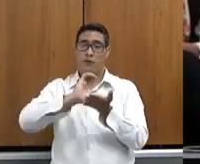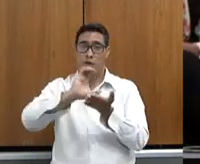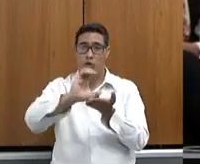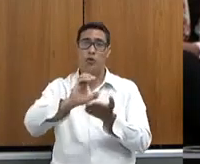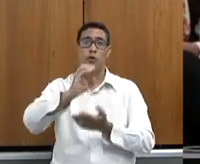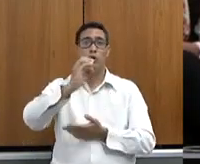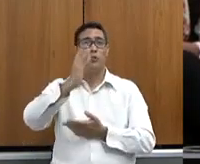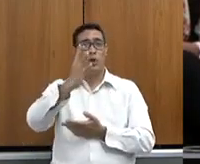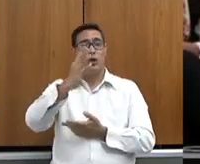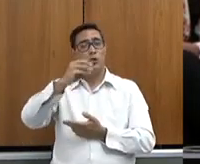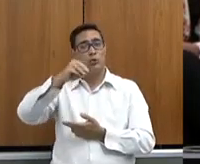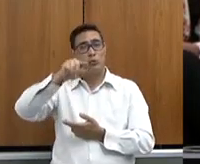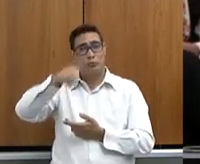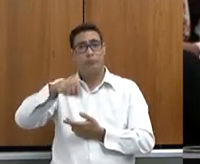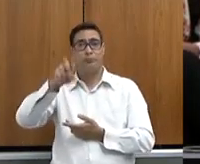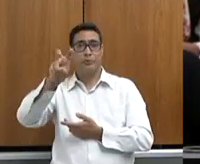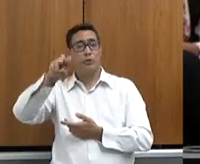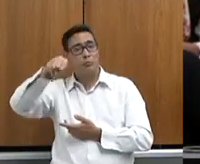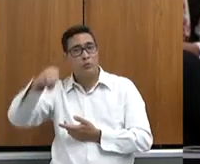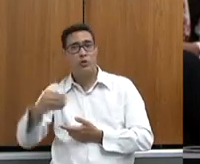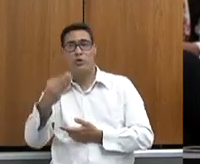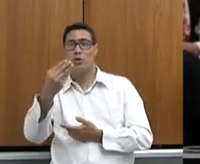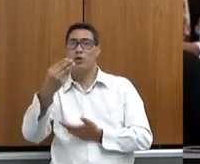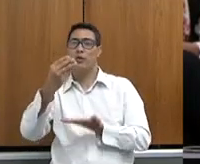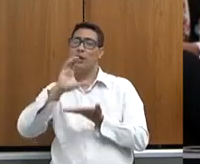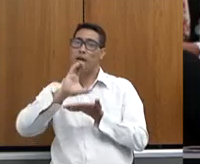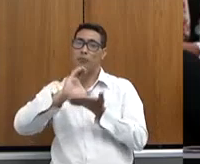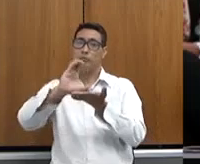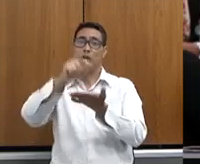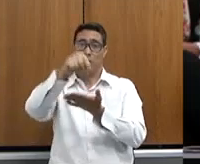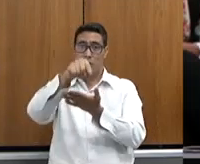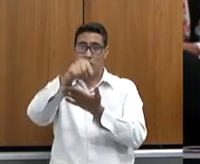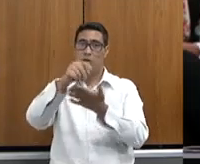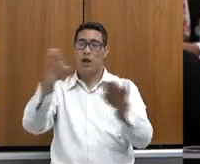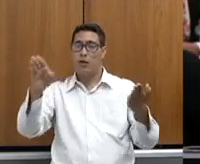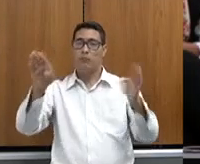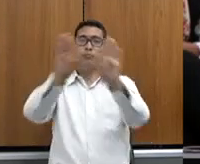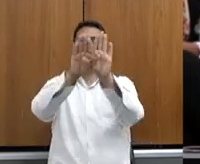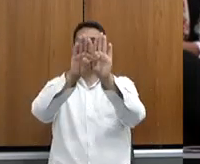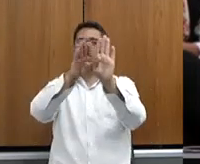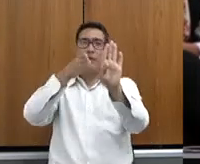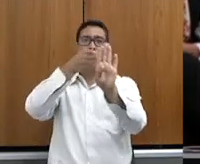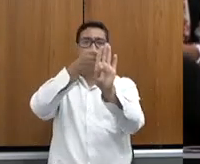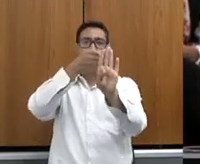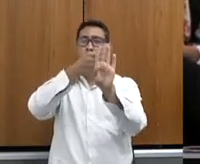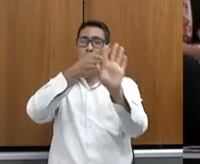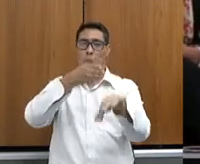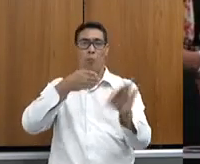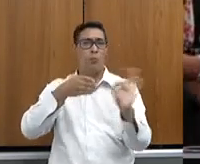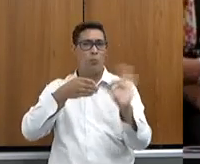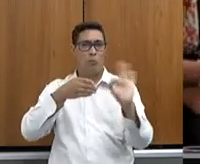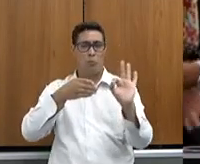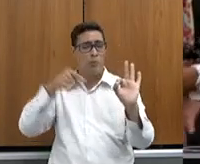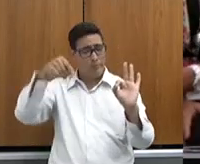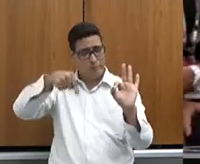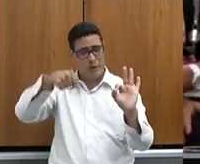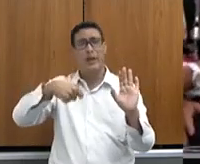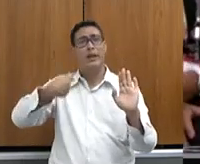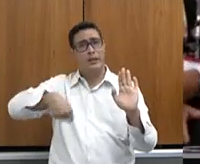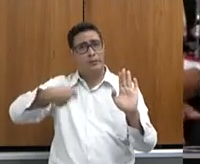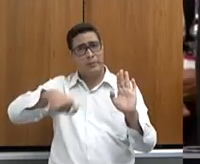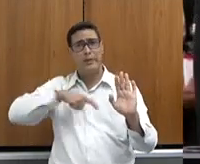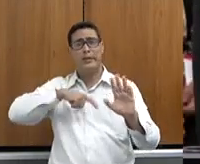contenção de vazamentos do CP3, que é o principal canal do projeto Jaiba. É uma obra de alta complexidade, onde tem que ser